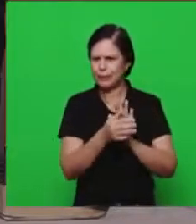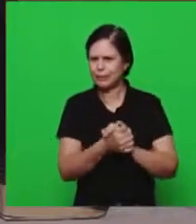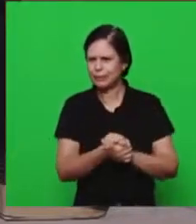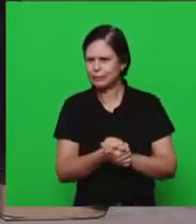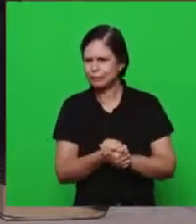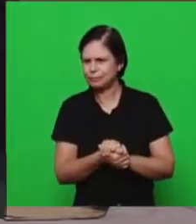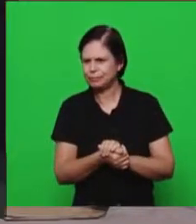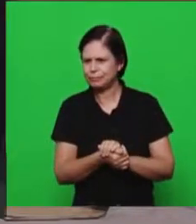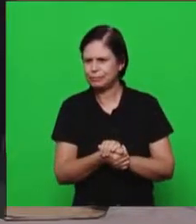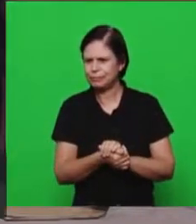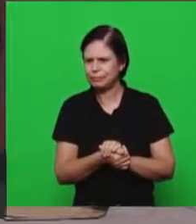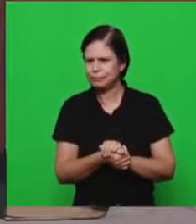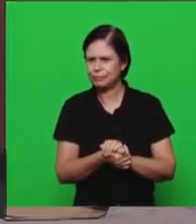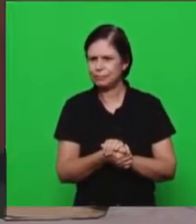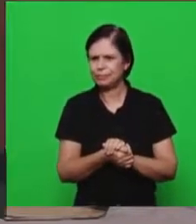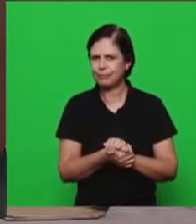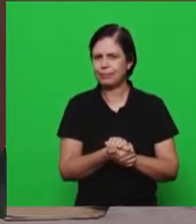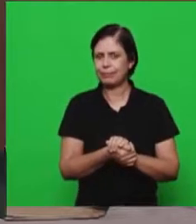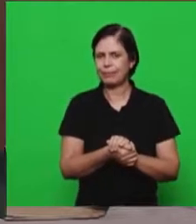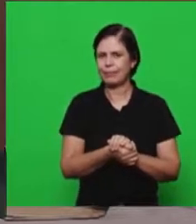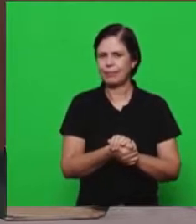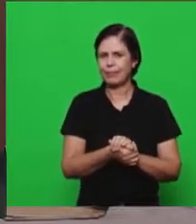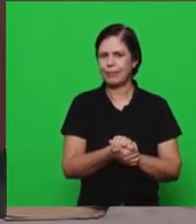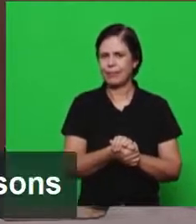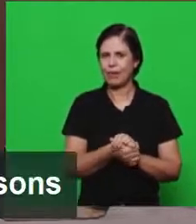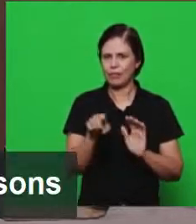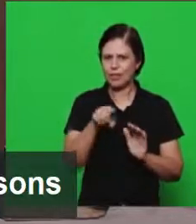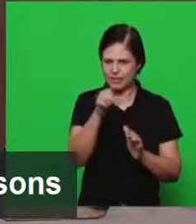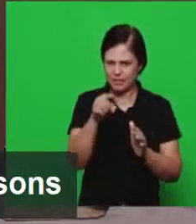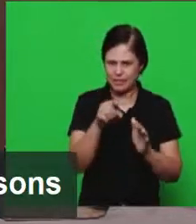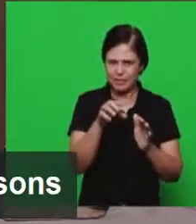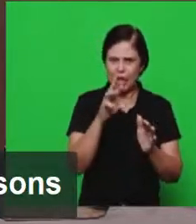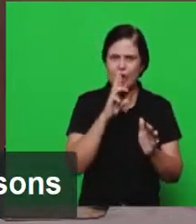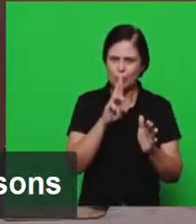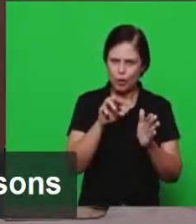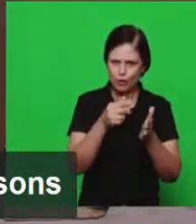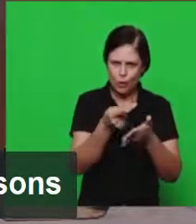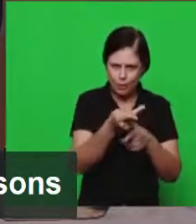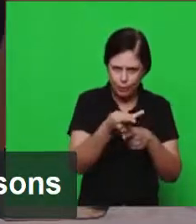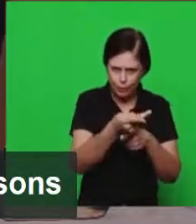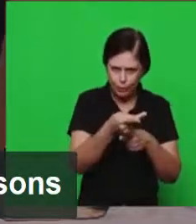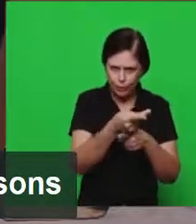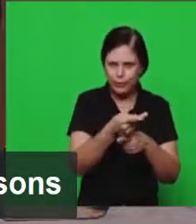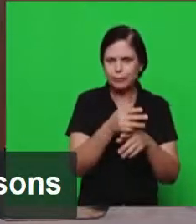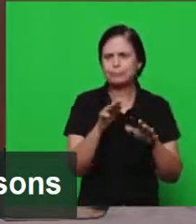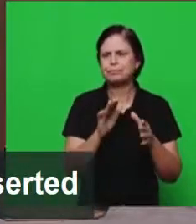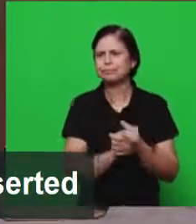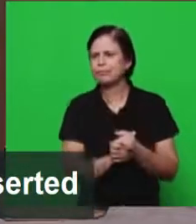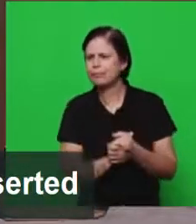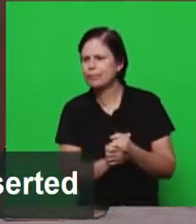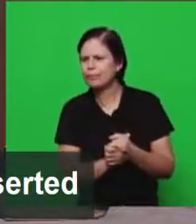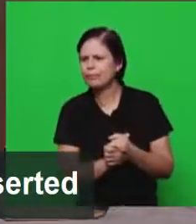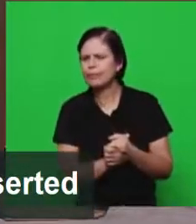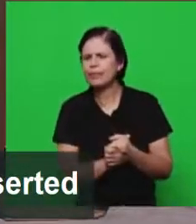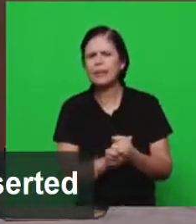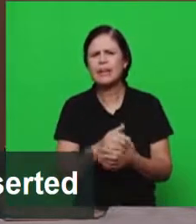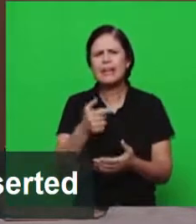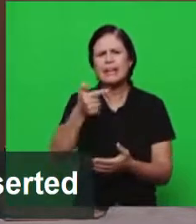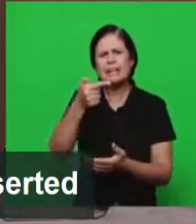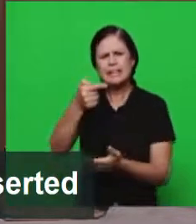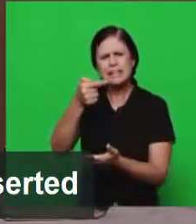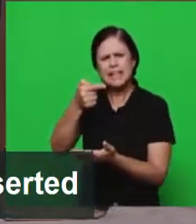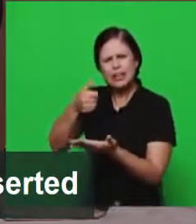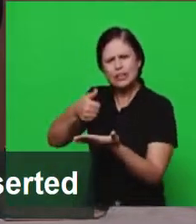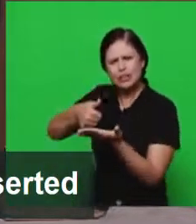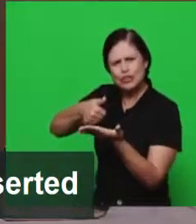seria isso aí é uma resposta que os irmãos vão procurar na palavra qual seria um dos motivos das sete parábolas do